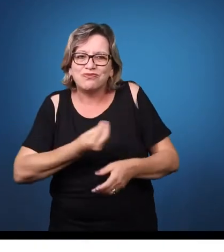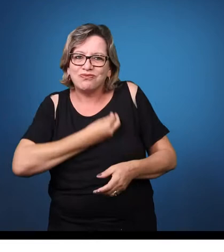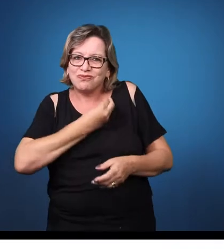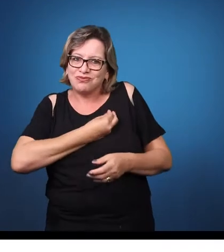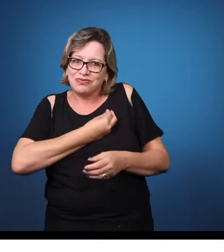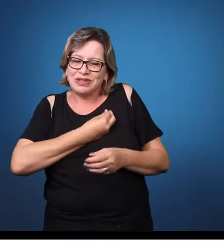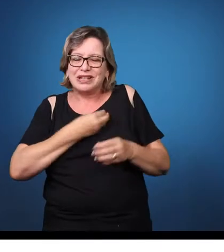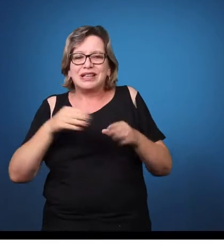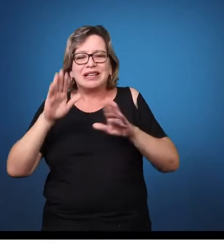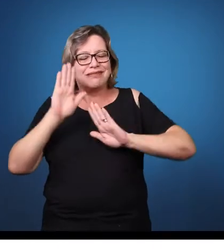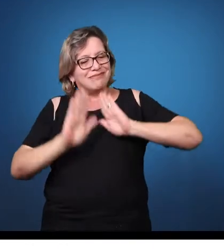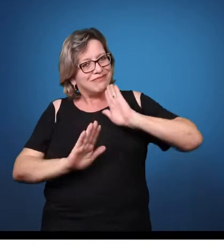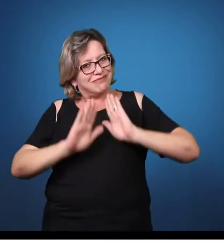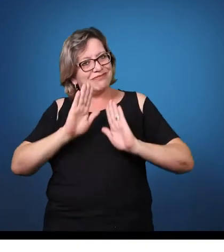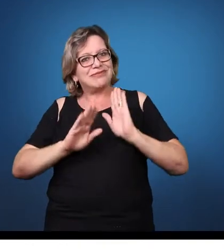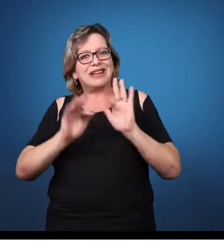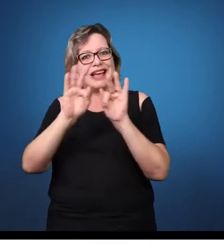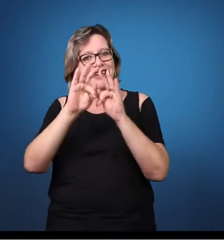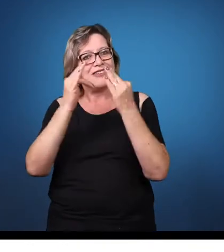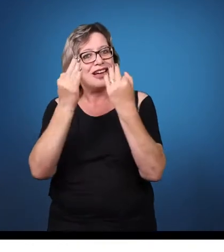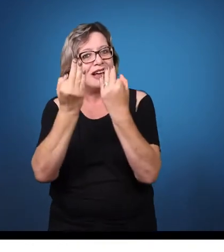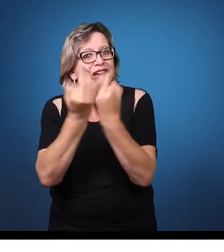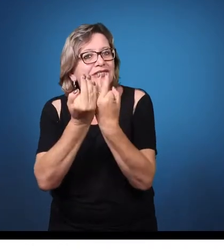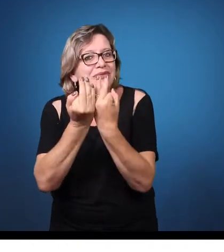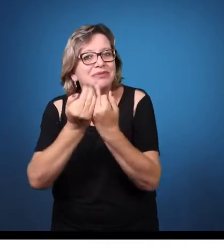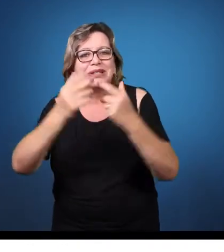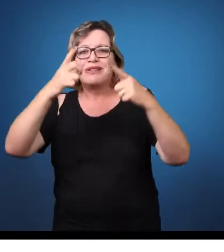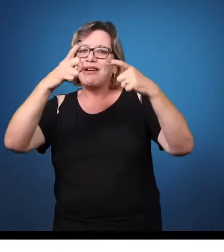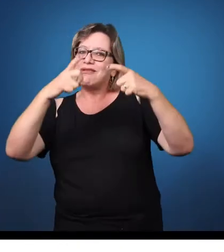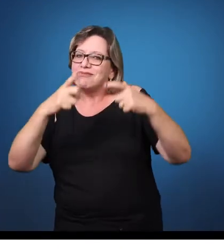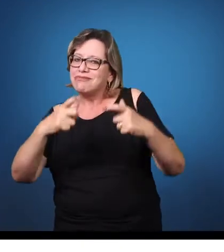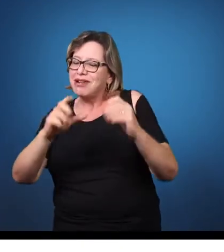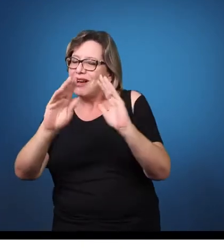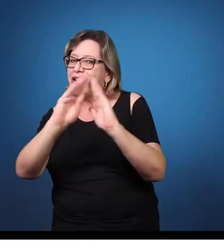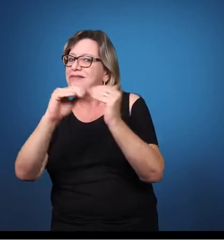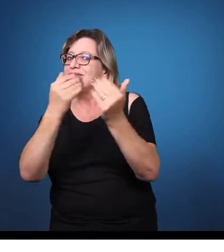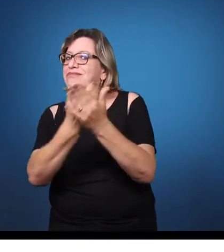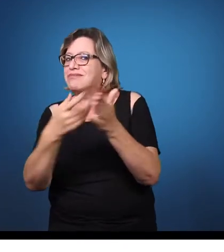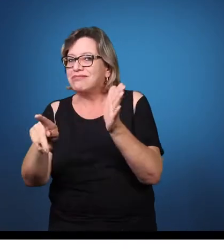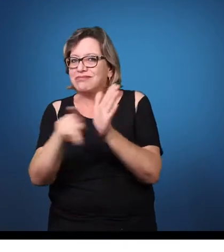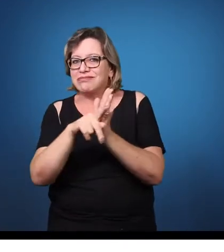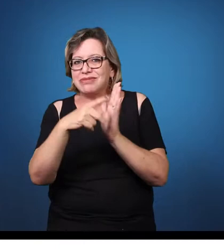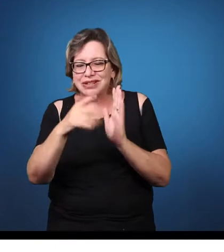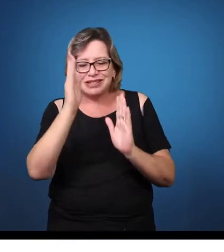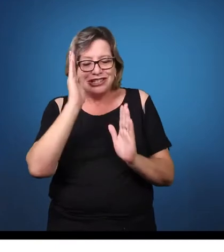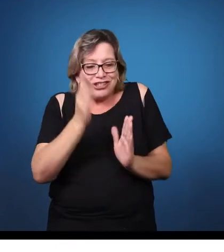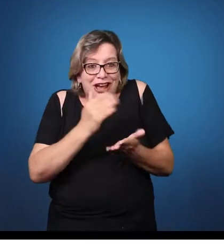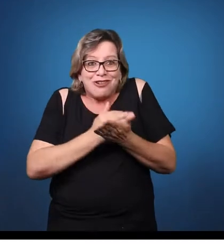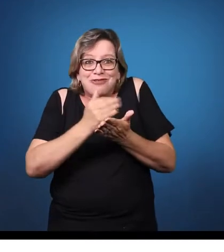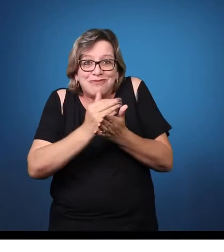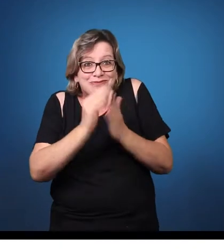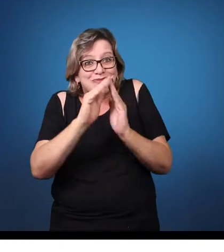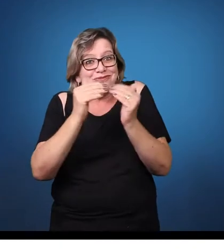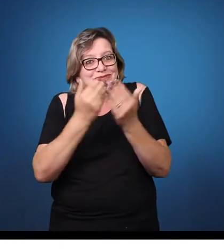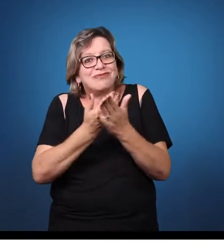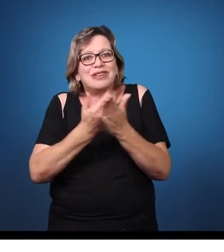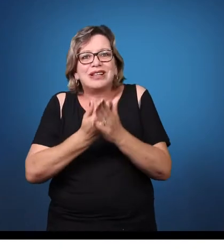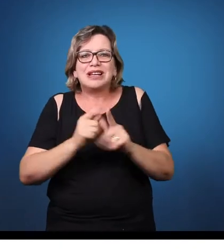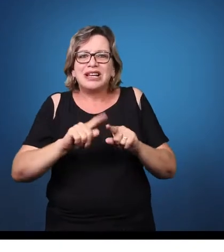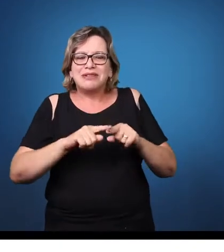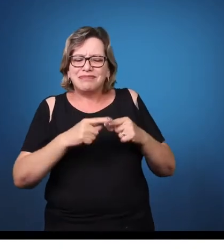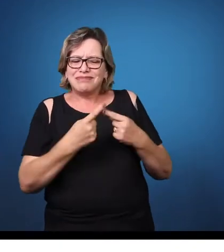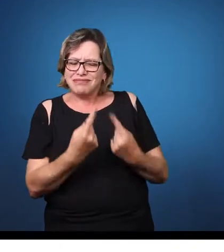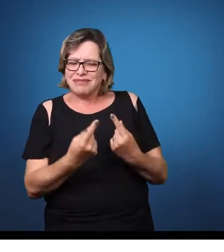ambiente escolar, se ela já está frequentando ou não. Mas a gente consegue já visualizar alguns